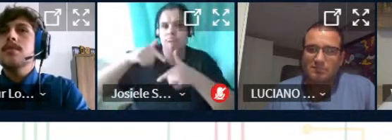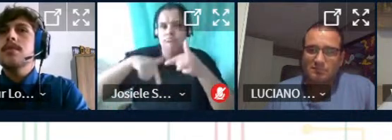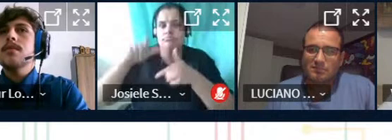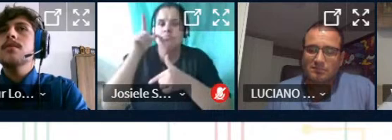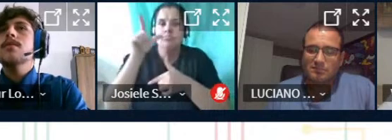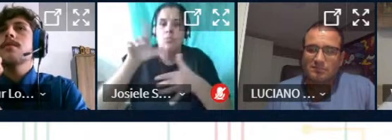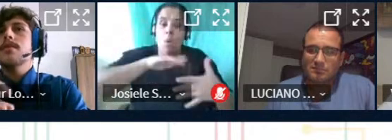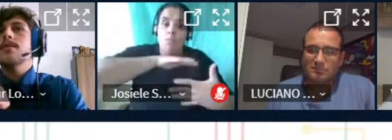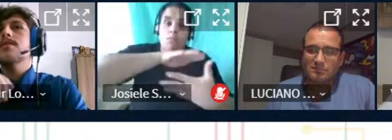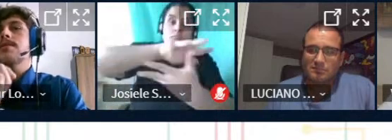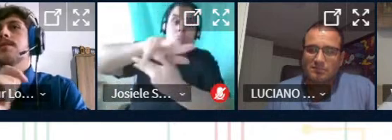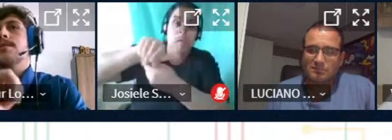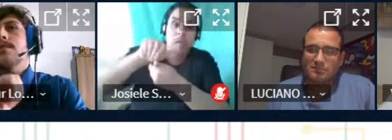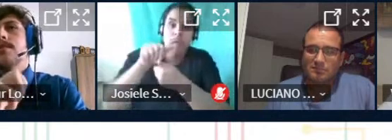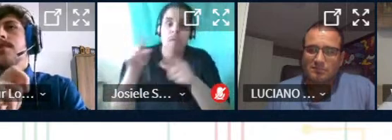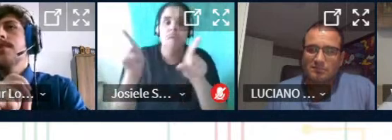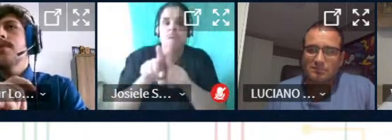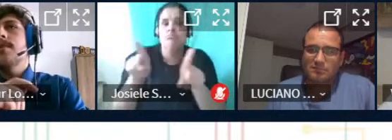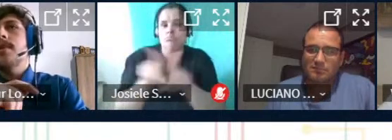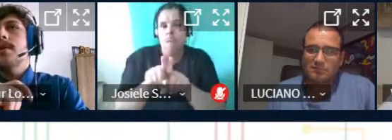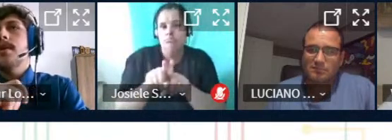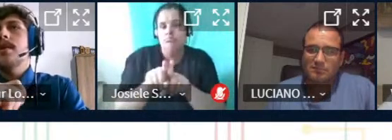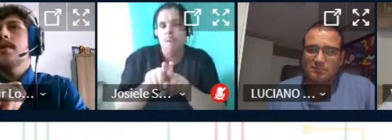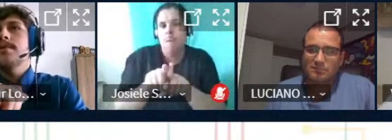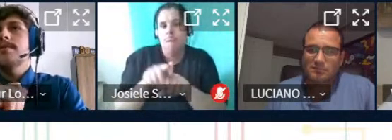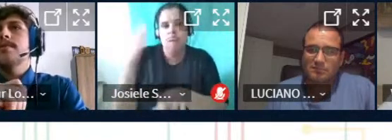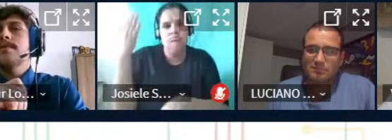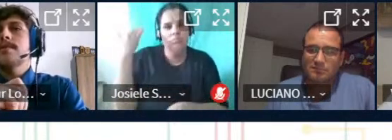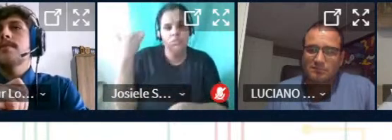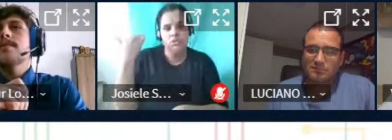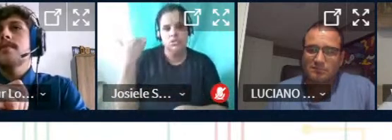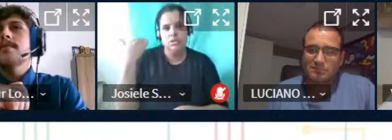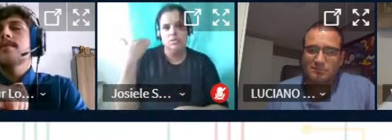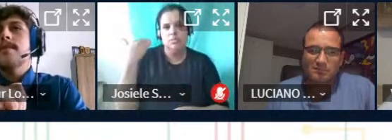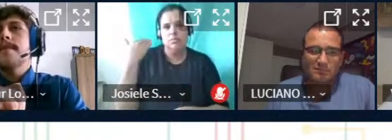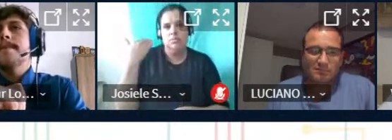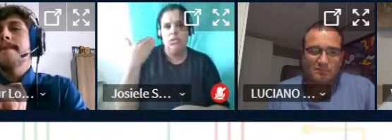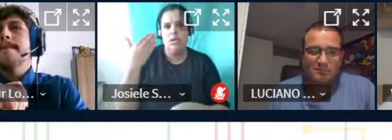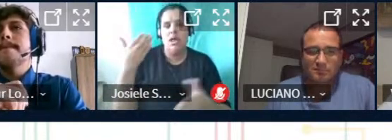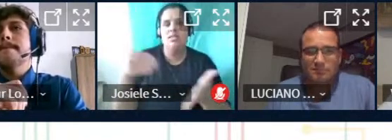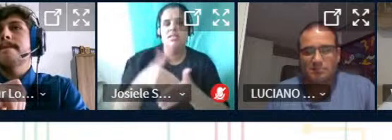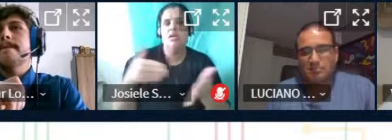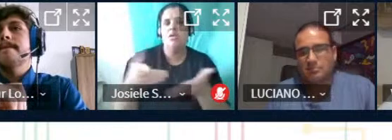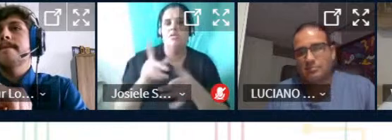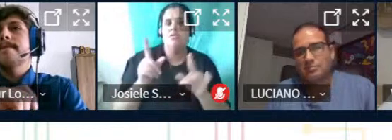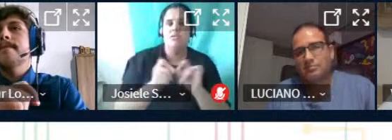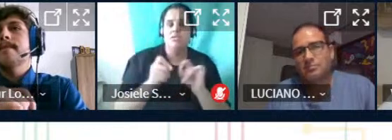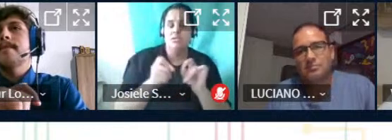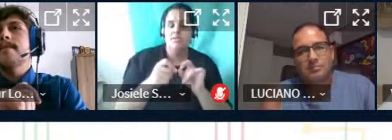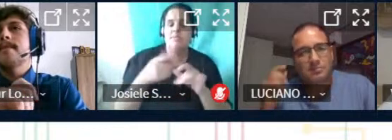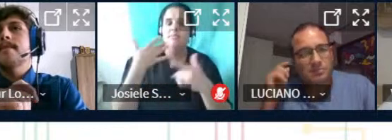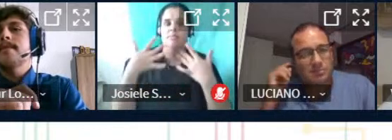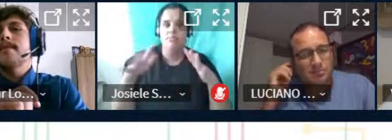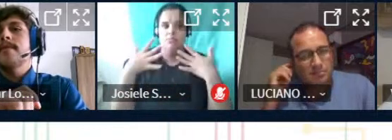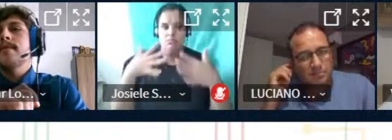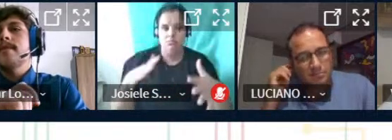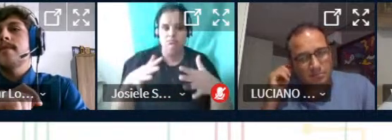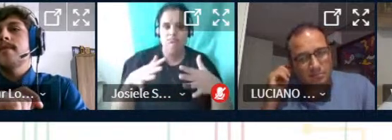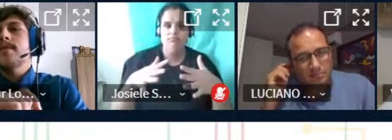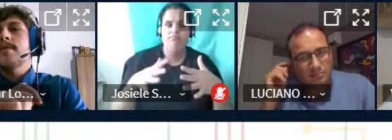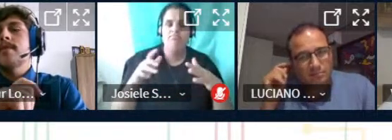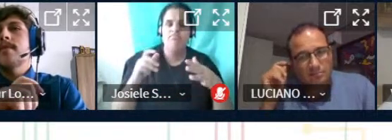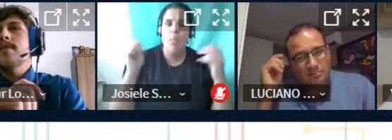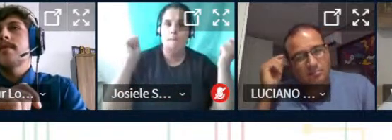o global que talvez como se fizesse antigamente não se fazia até esse ponto então parabéns é um potencial